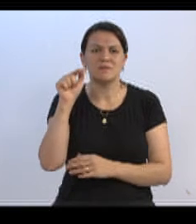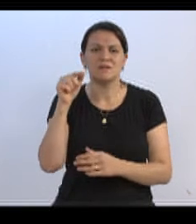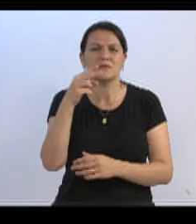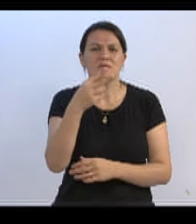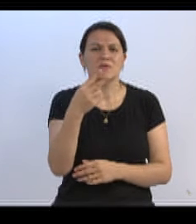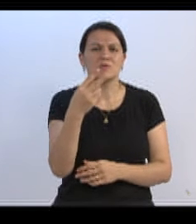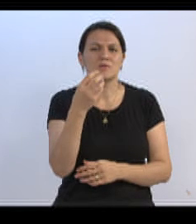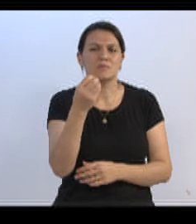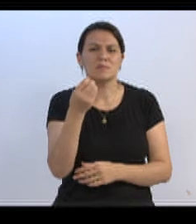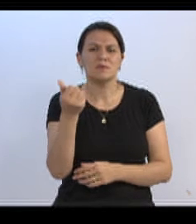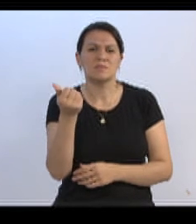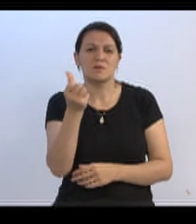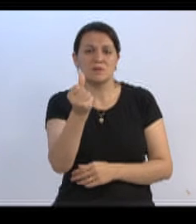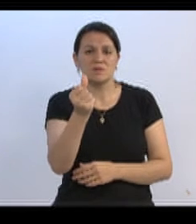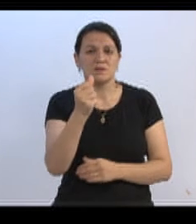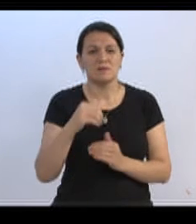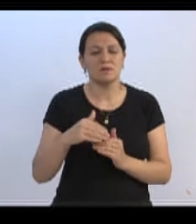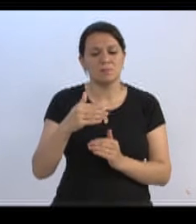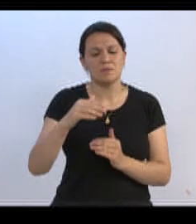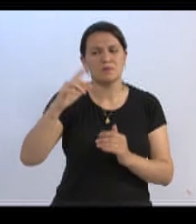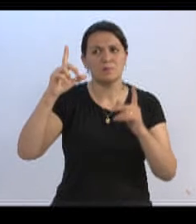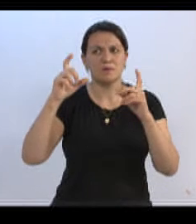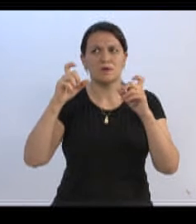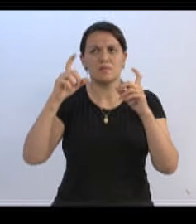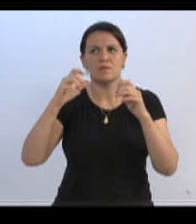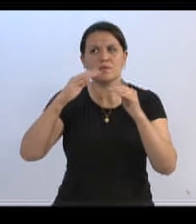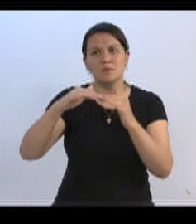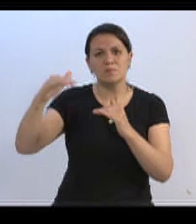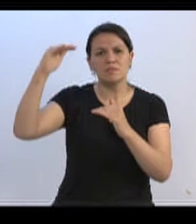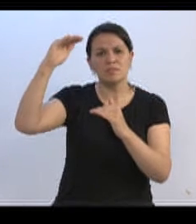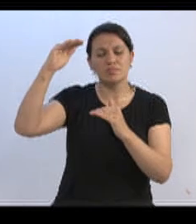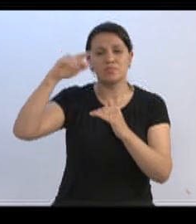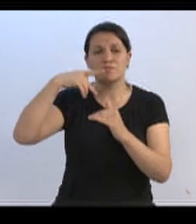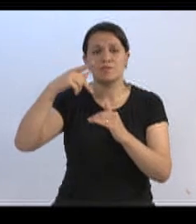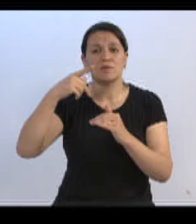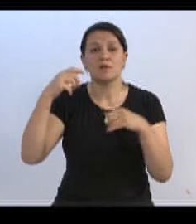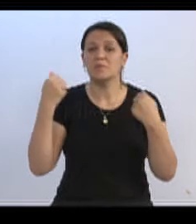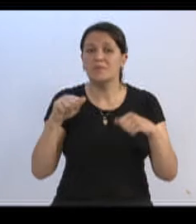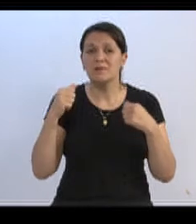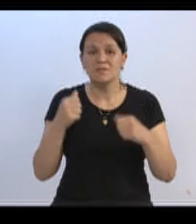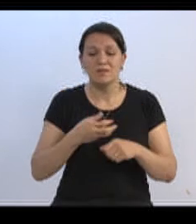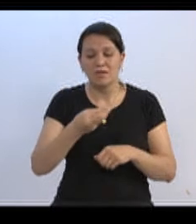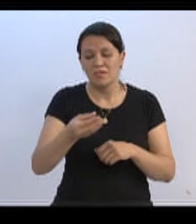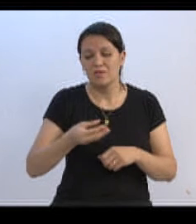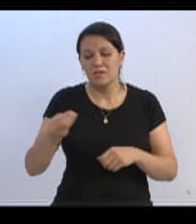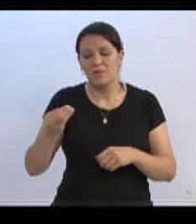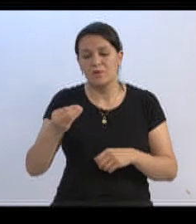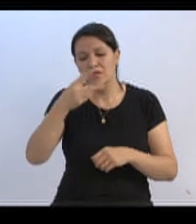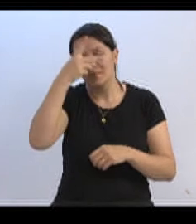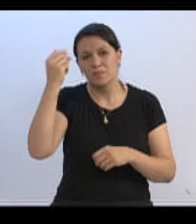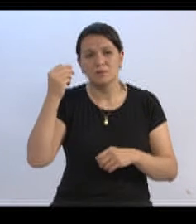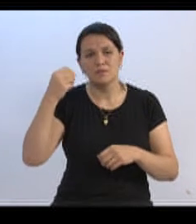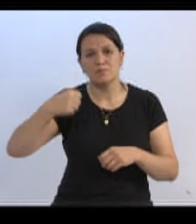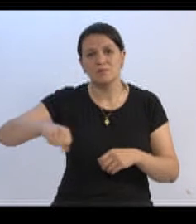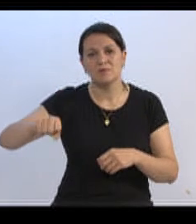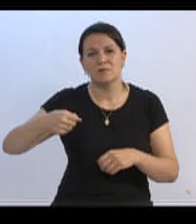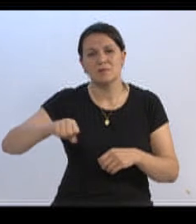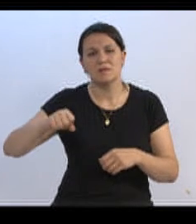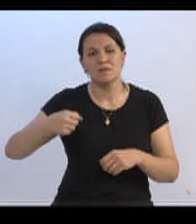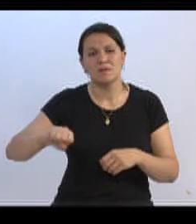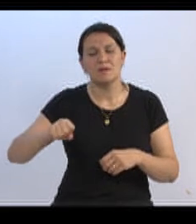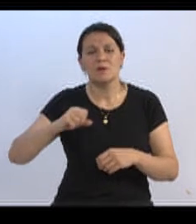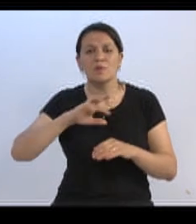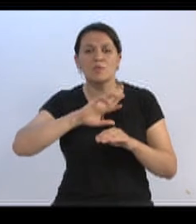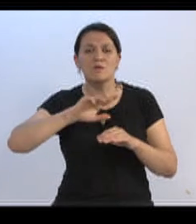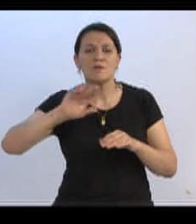2016. tem ali agora a próxima foto, onde fala lá em cima. Deverão ser fornecidos à população blumenauense sacos plásticos recicláveis de cores específicas